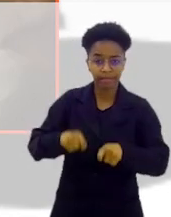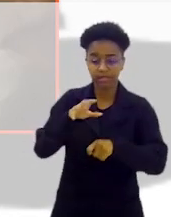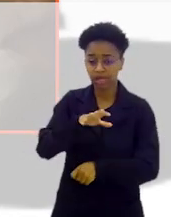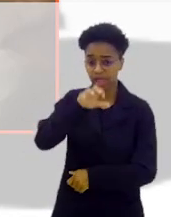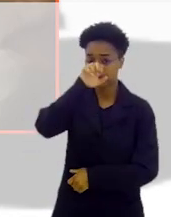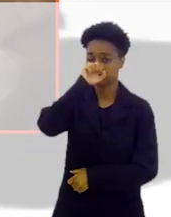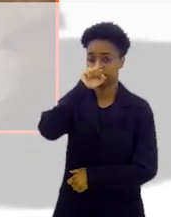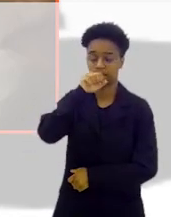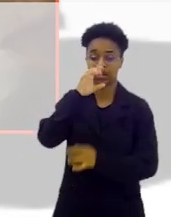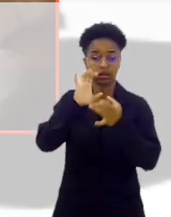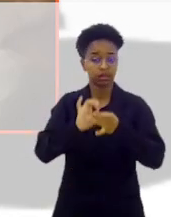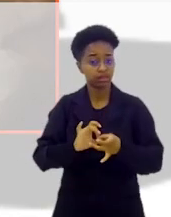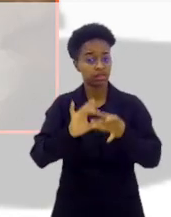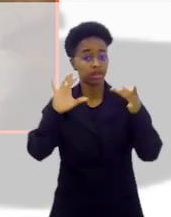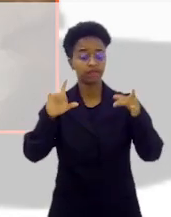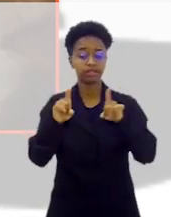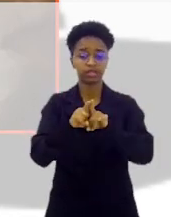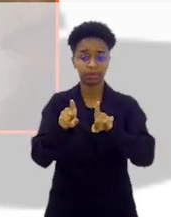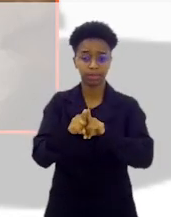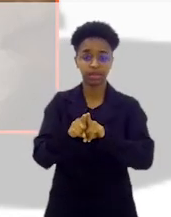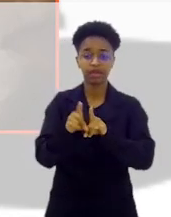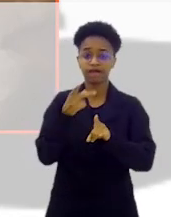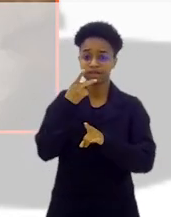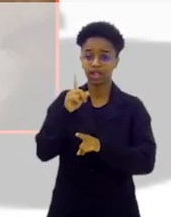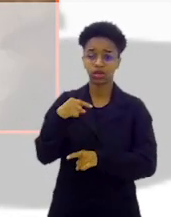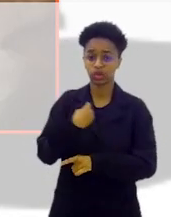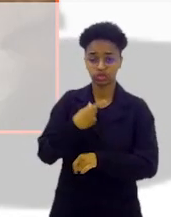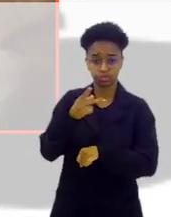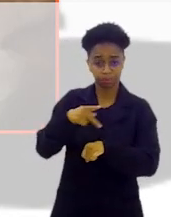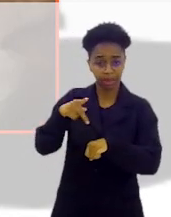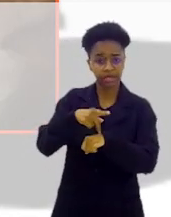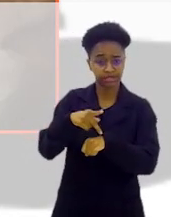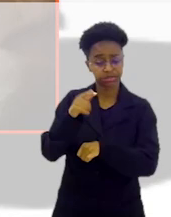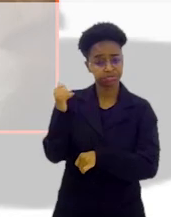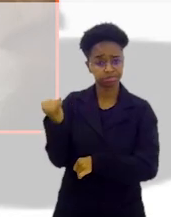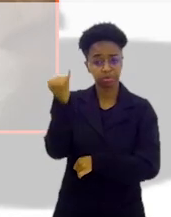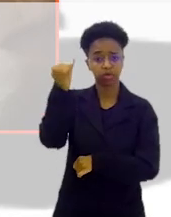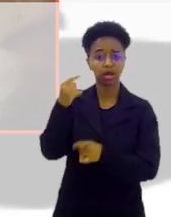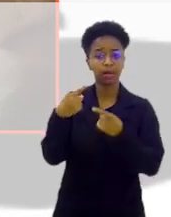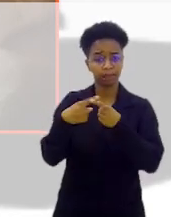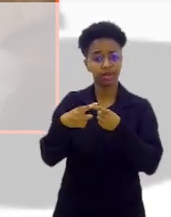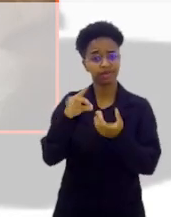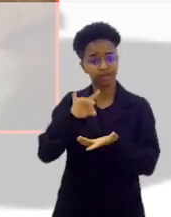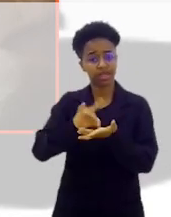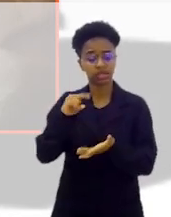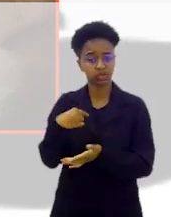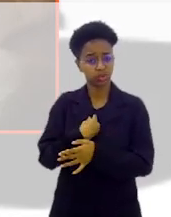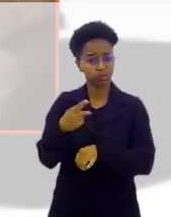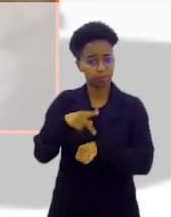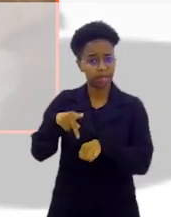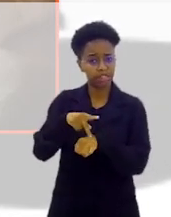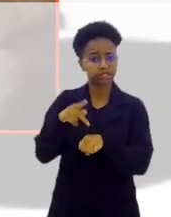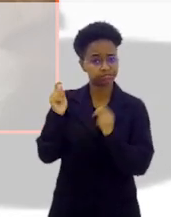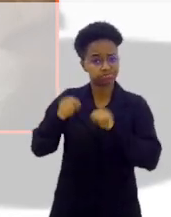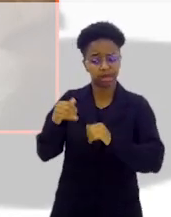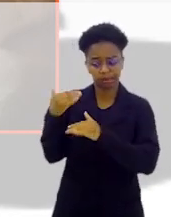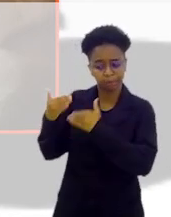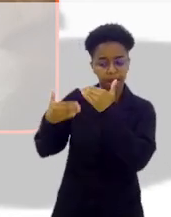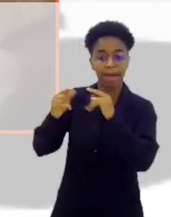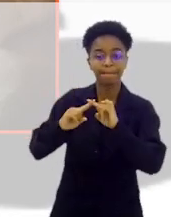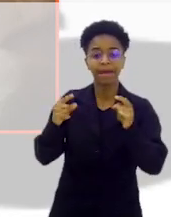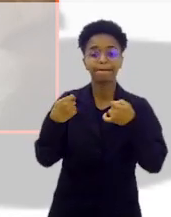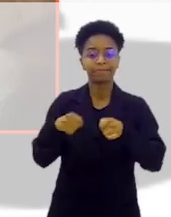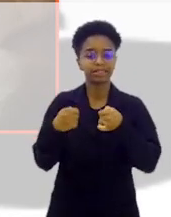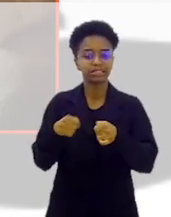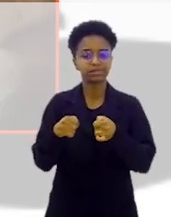de respirar livremente e de ser chamado país de primeiro mundo. Porque nós somos países de primeiro mundo, é só começar a